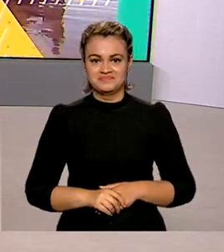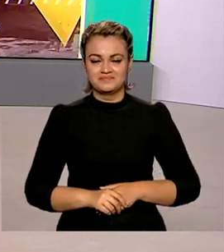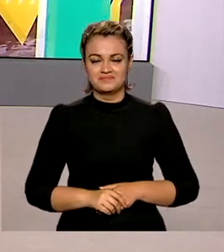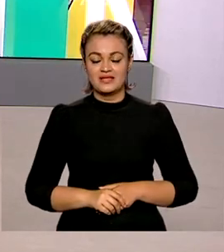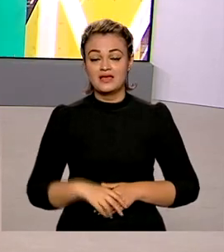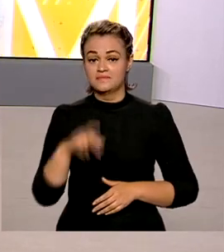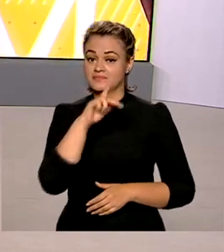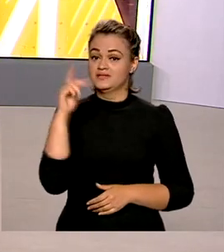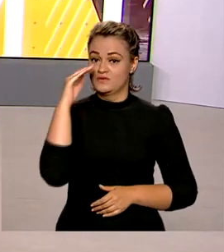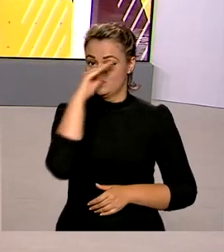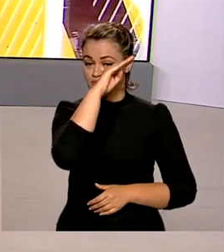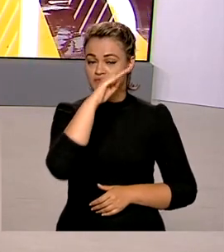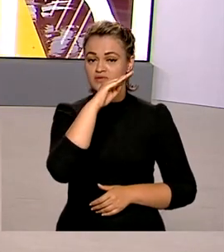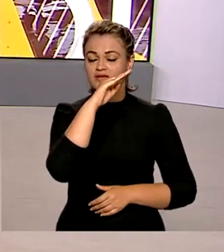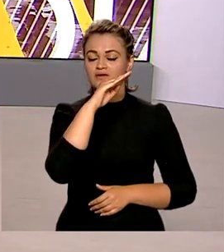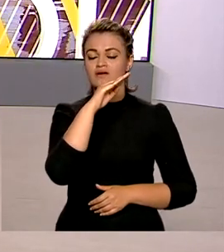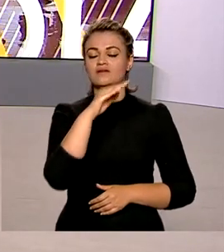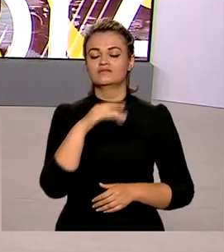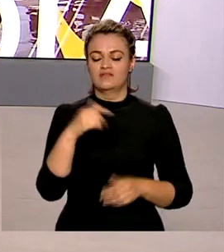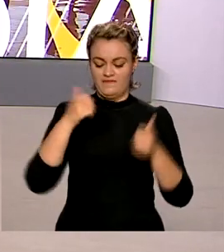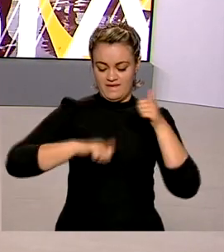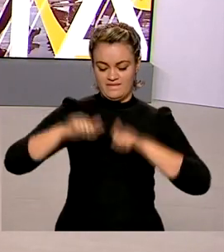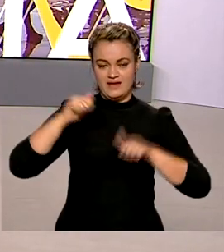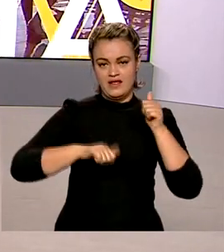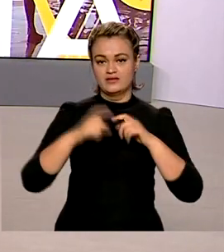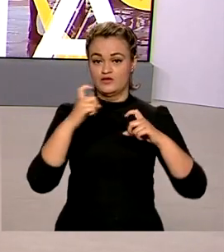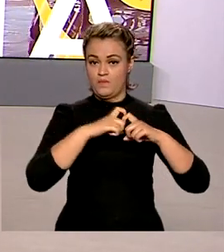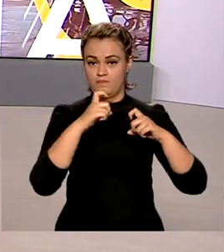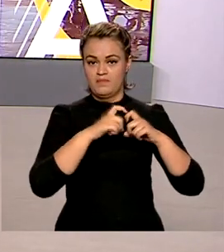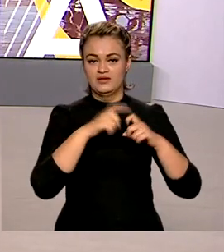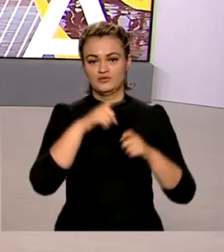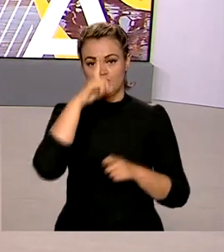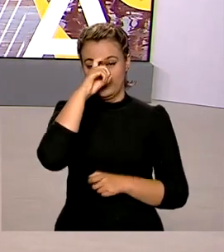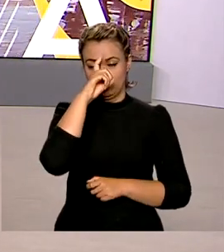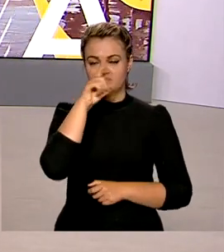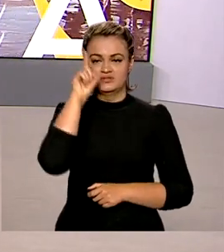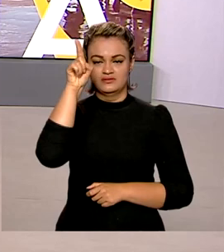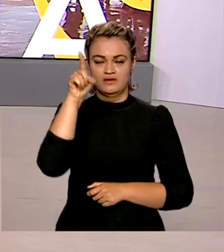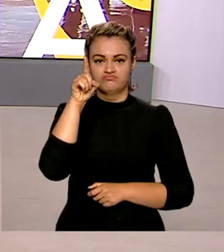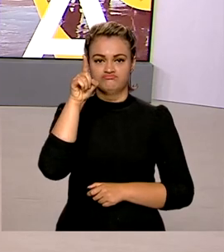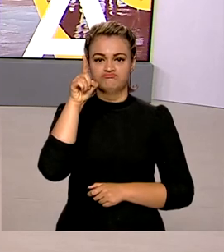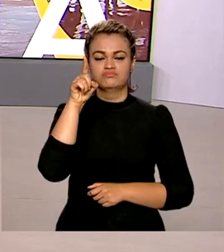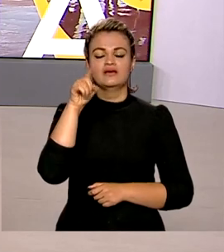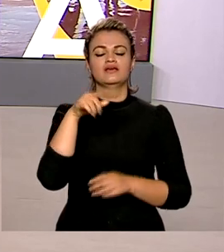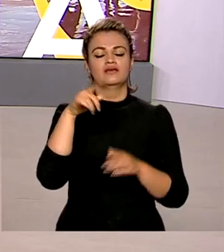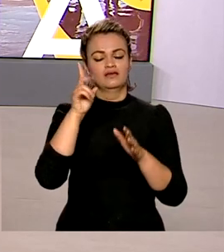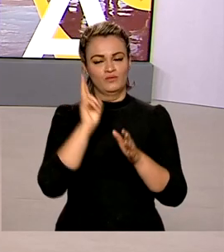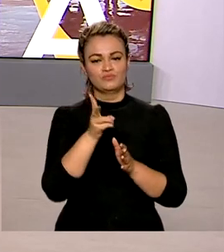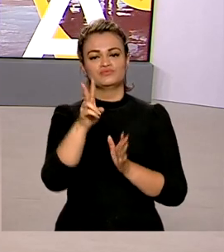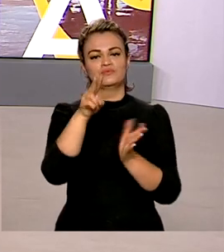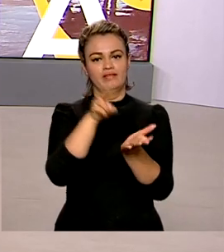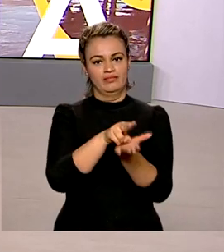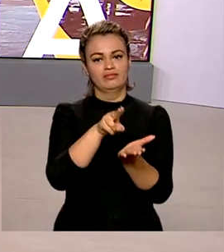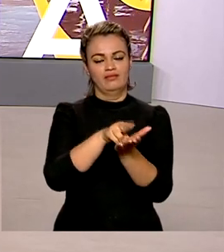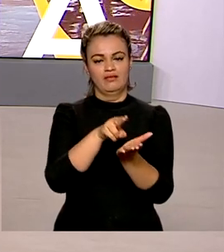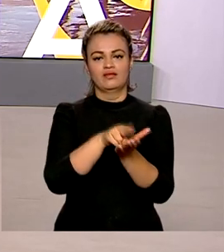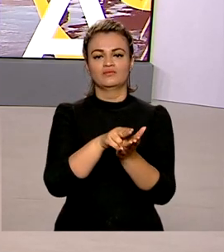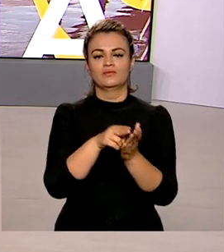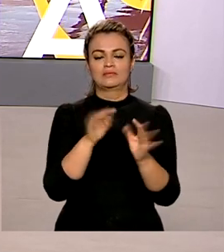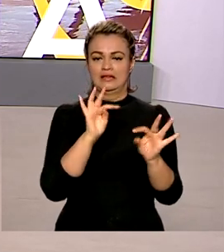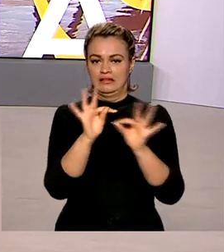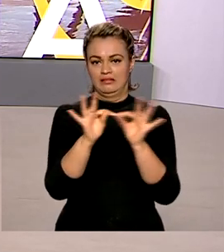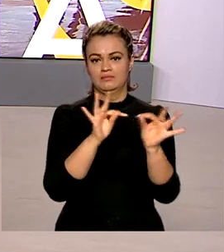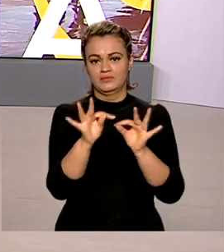O presidente Jair Bolsonaro passou por avaliação médica no hospital Vila Nova Estar e continua internado para tratamento